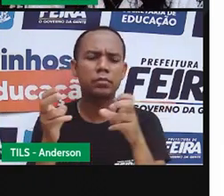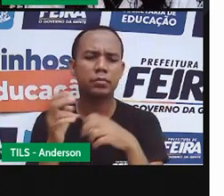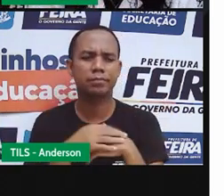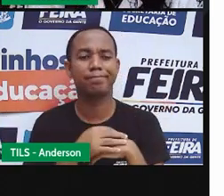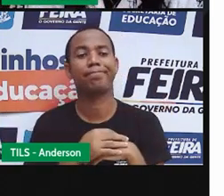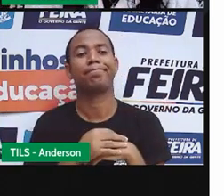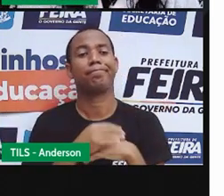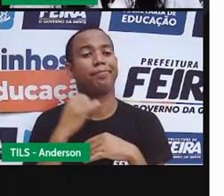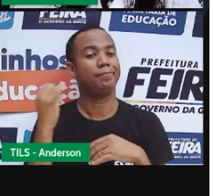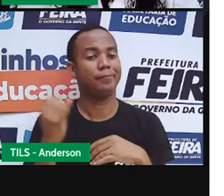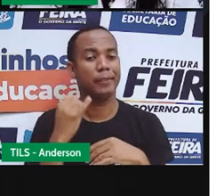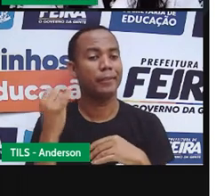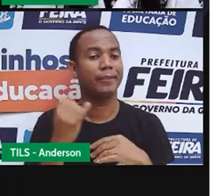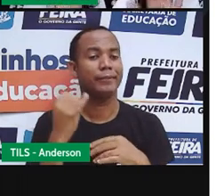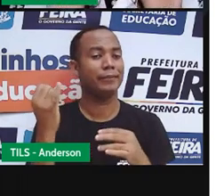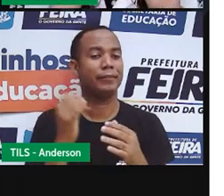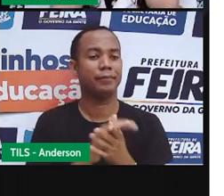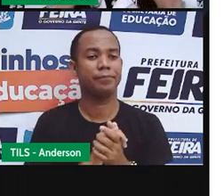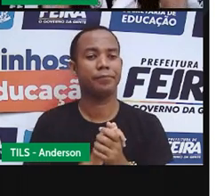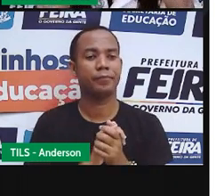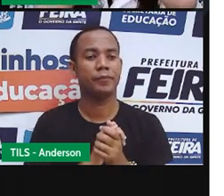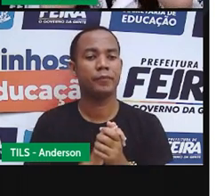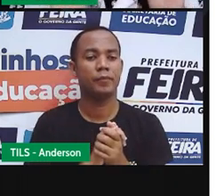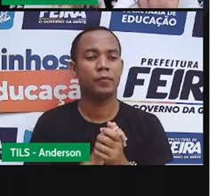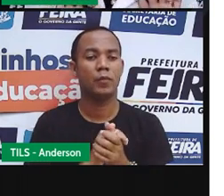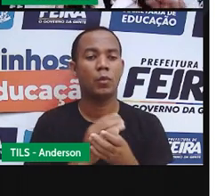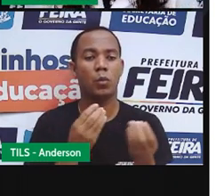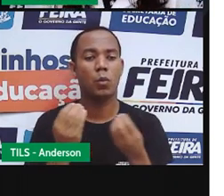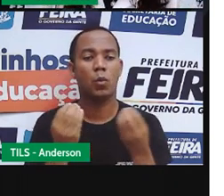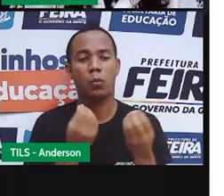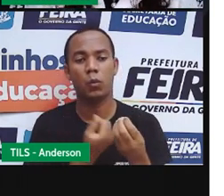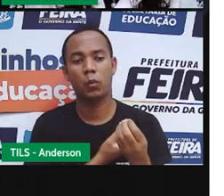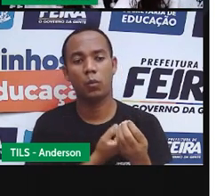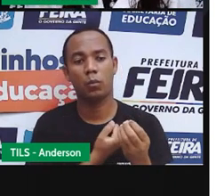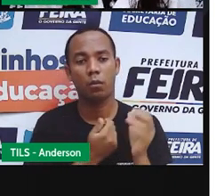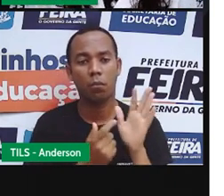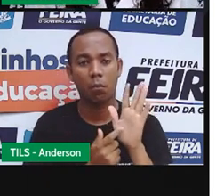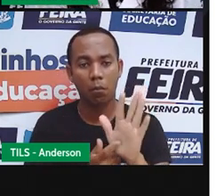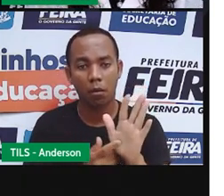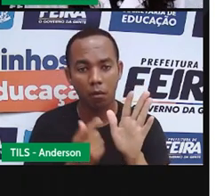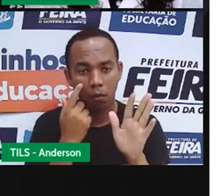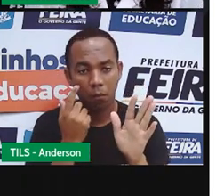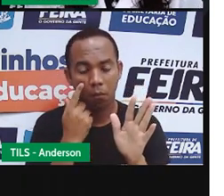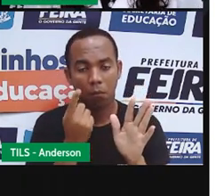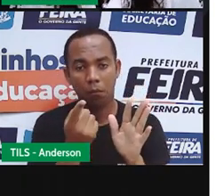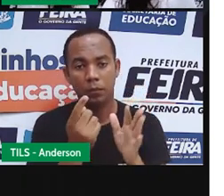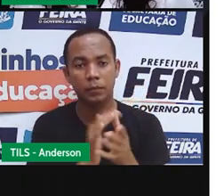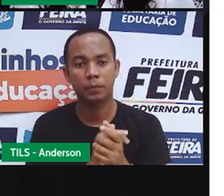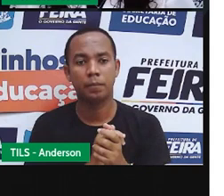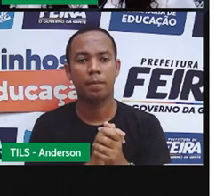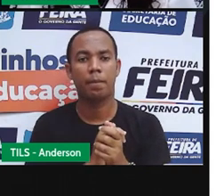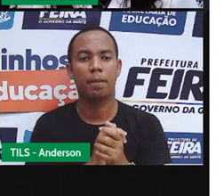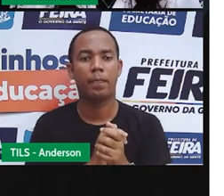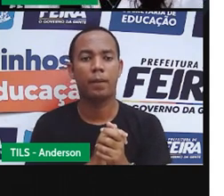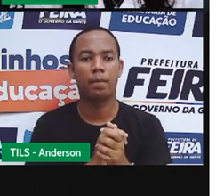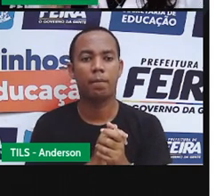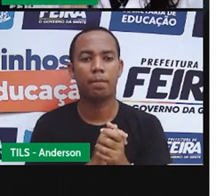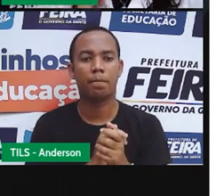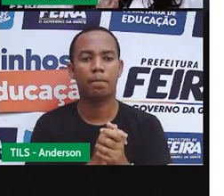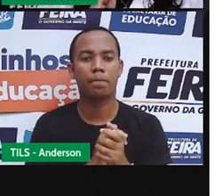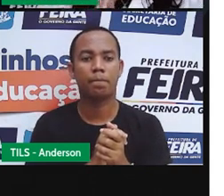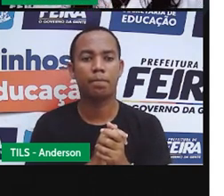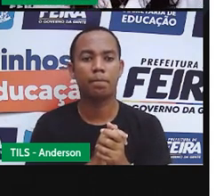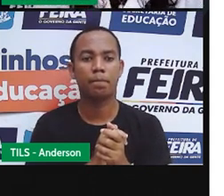os digitais, não. Eles mostram os números para a gente. Esse é um relógio